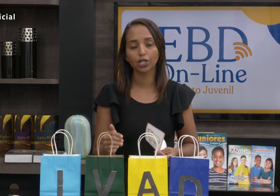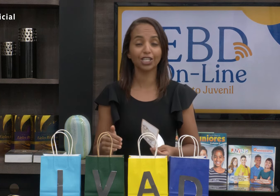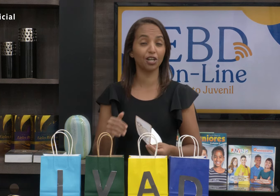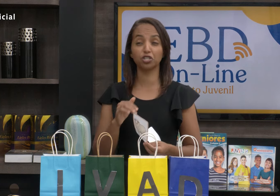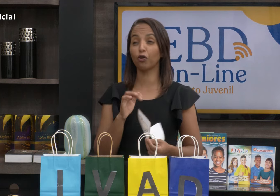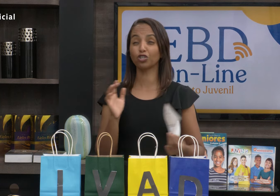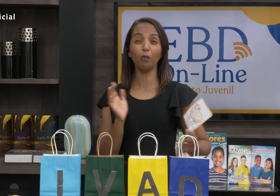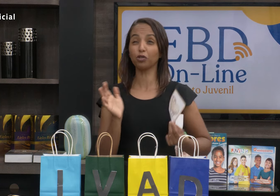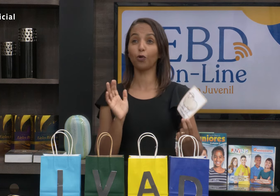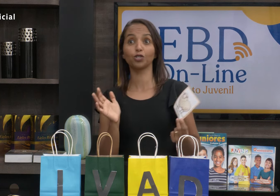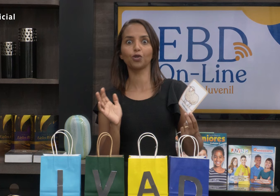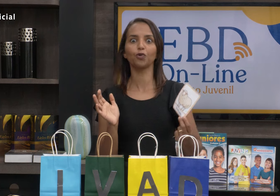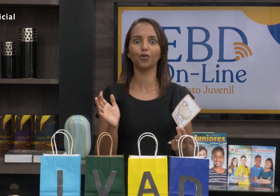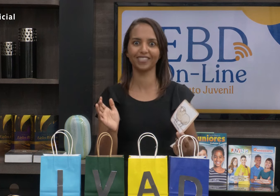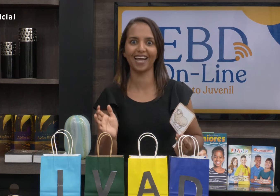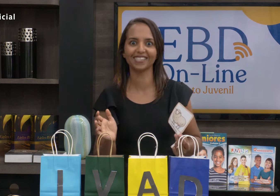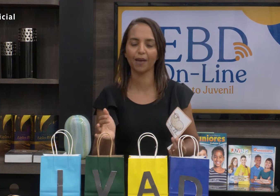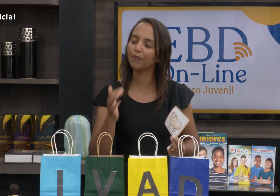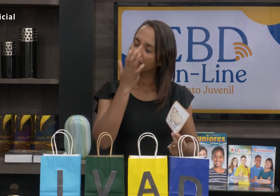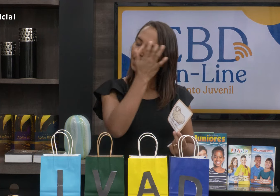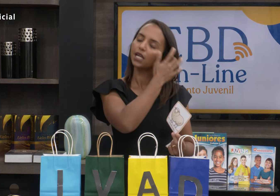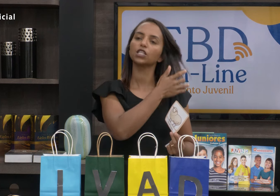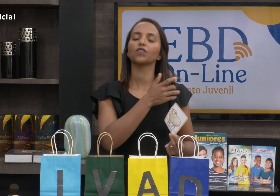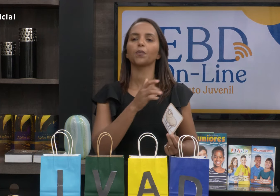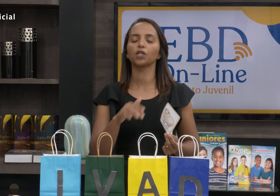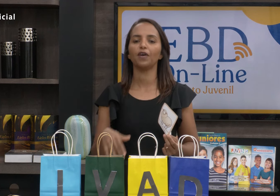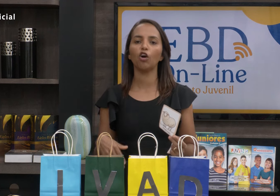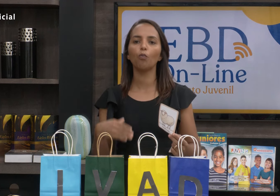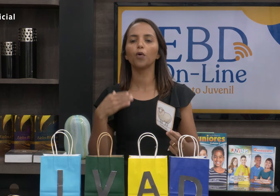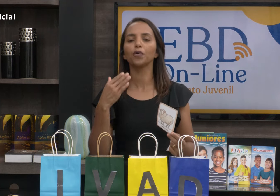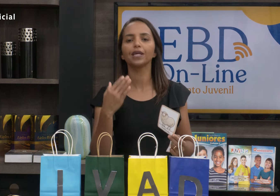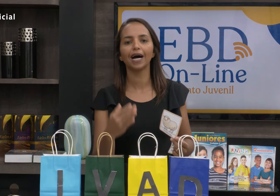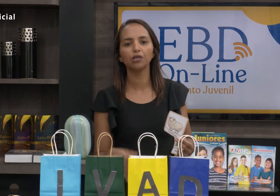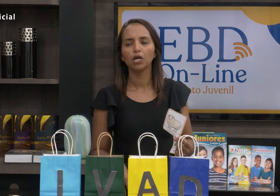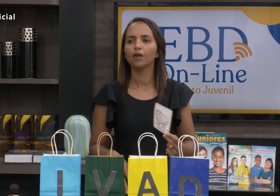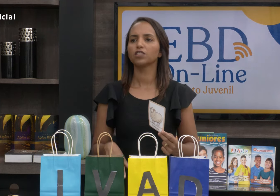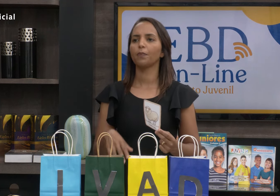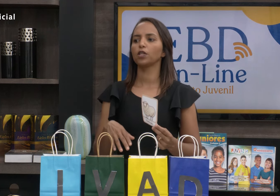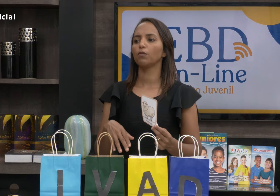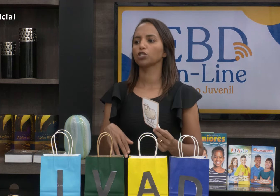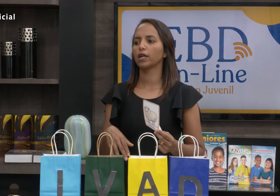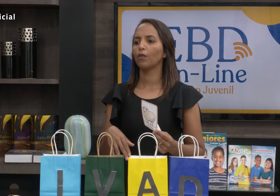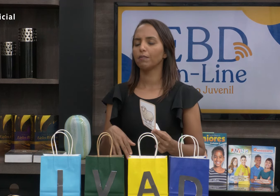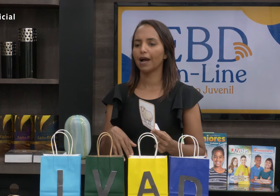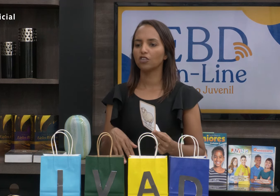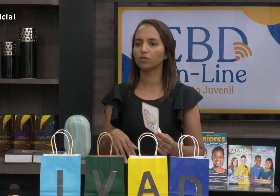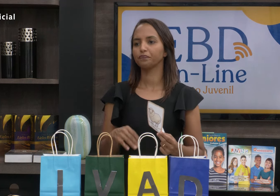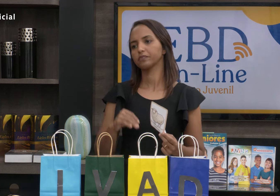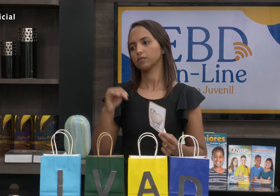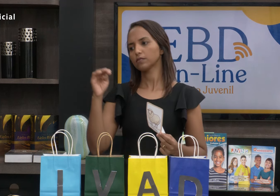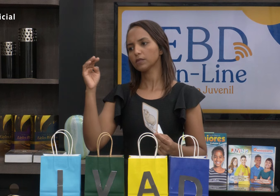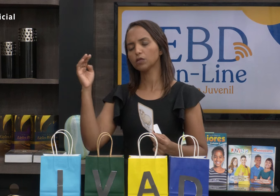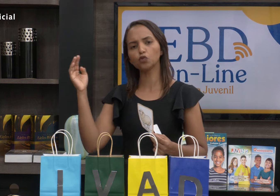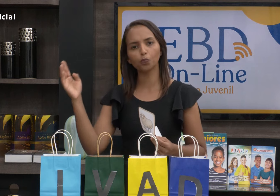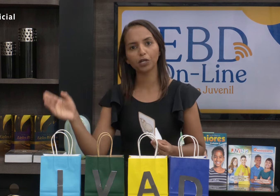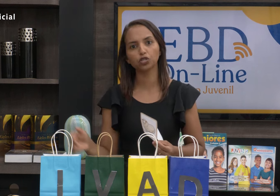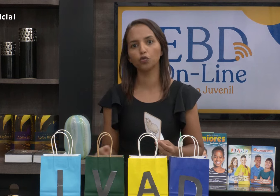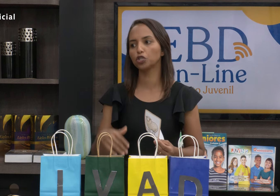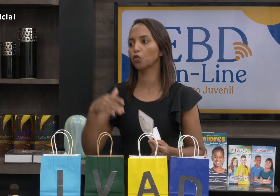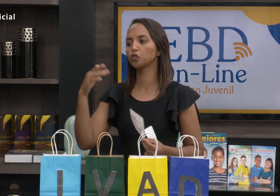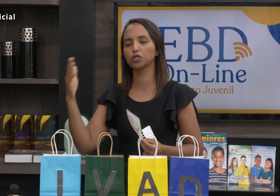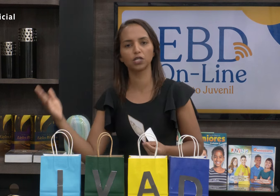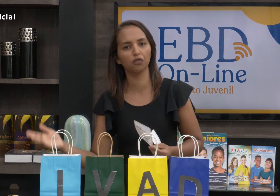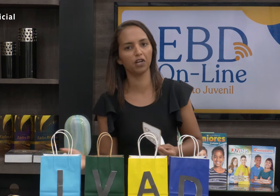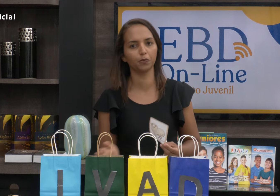pastores. As crianças gostam muito de coisas de curiosidade, sabe? Então, você pode falar como é o cuidado. Você pode mostrar uma imagem dos